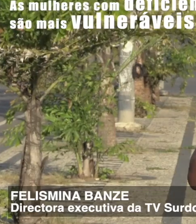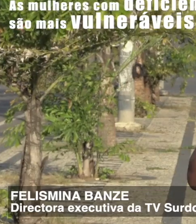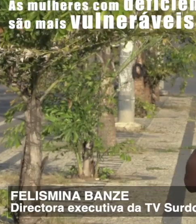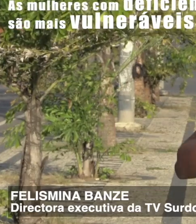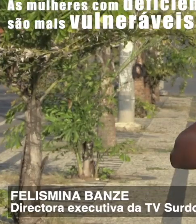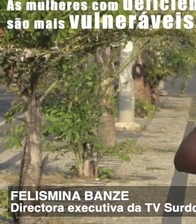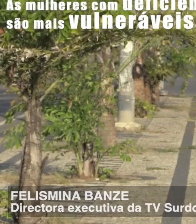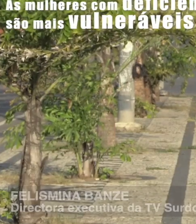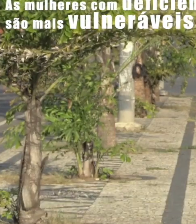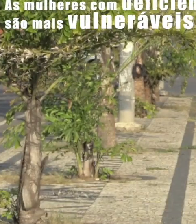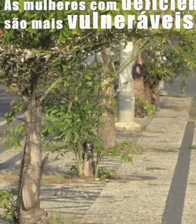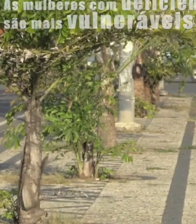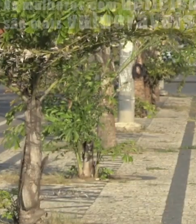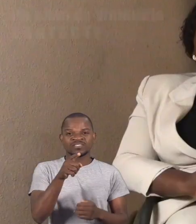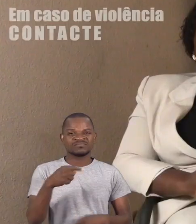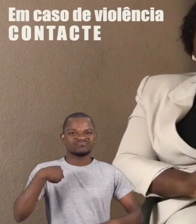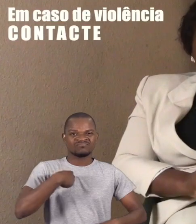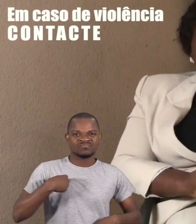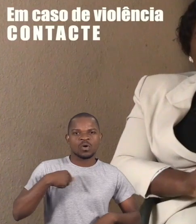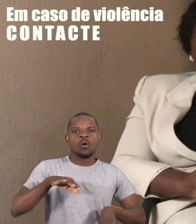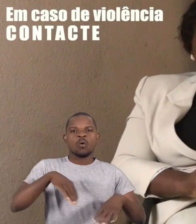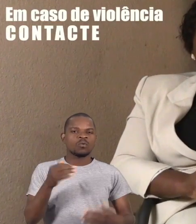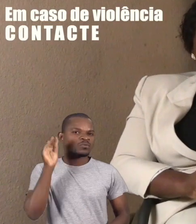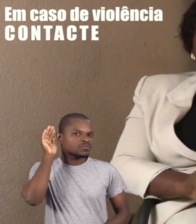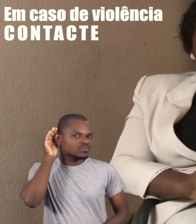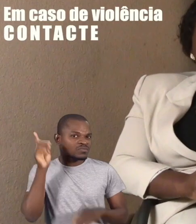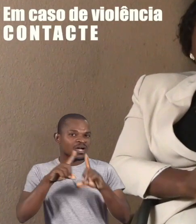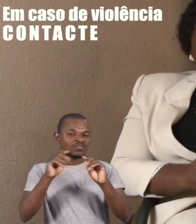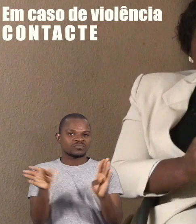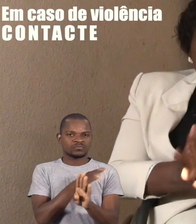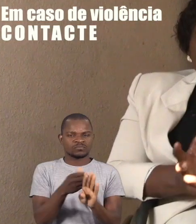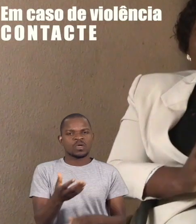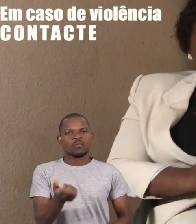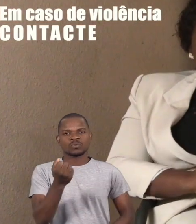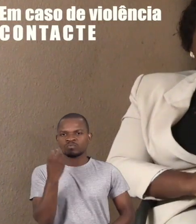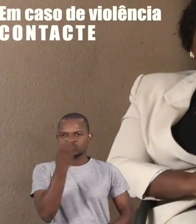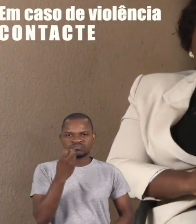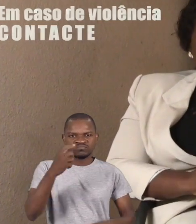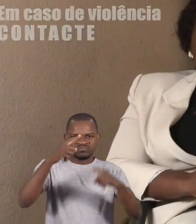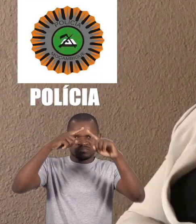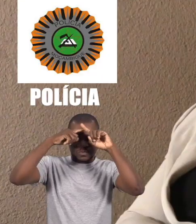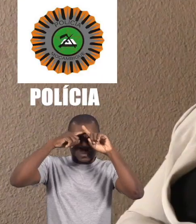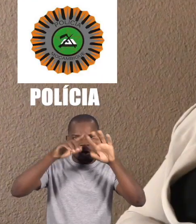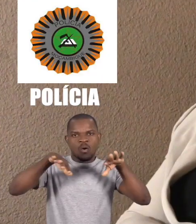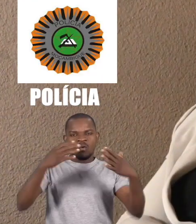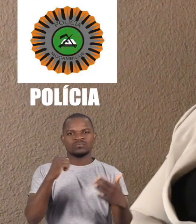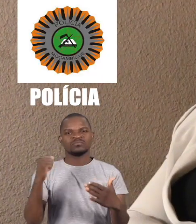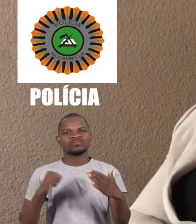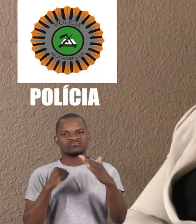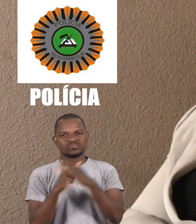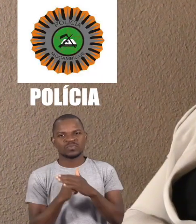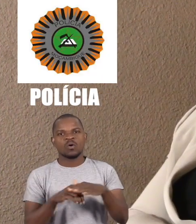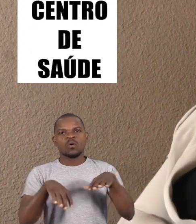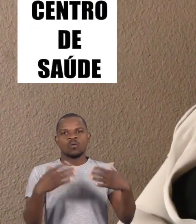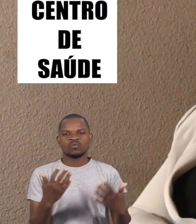são ainda mais afetadas. Se sofrer um tipo de violência ou souber de um caso de violência, procure um